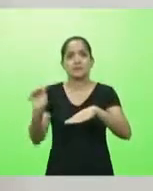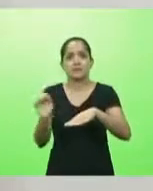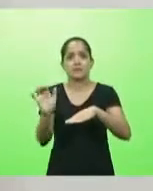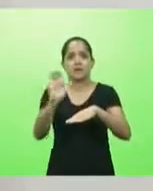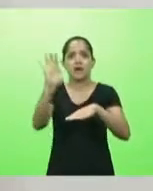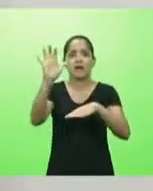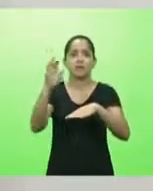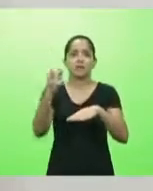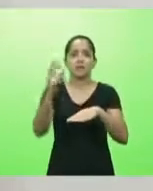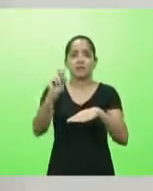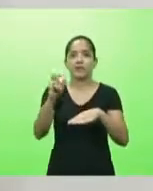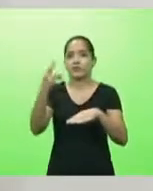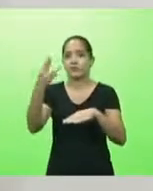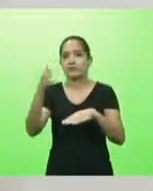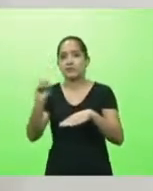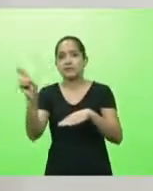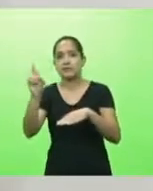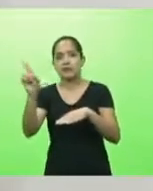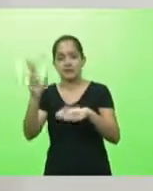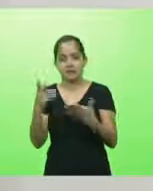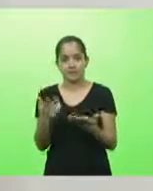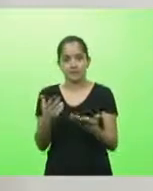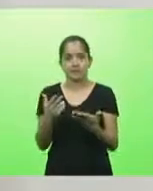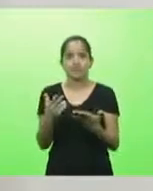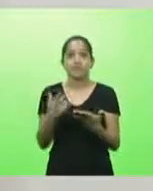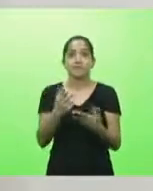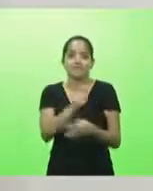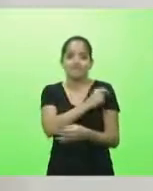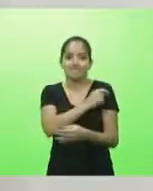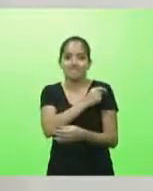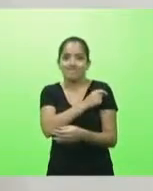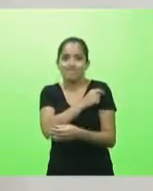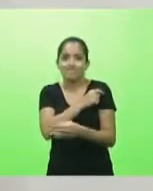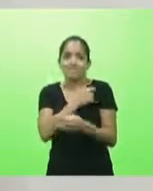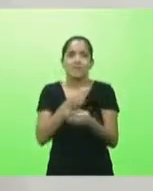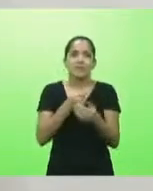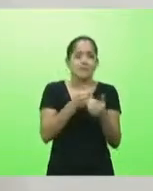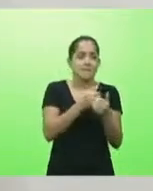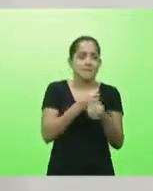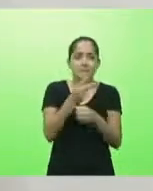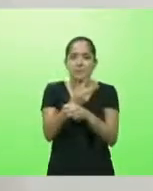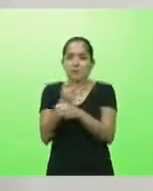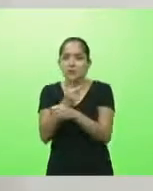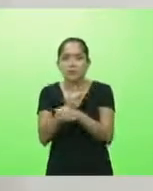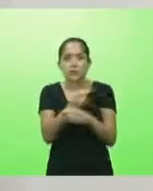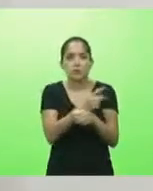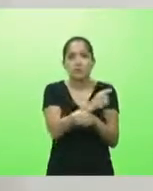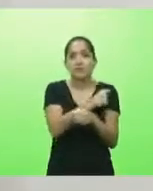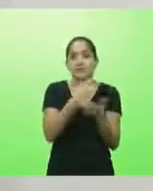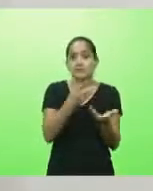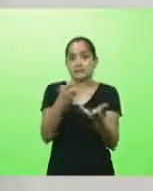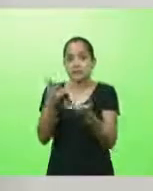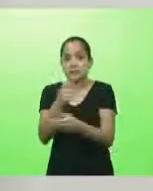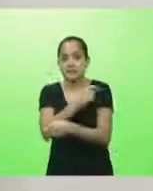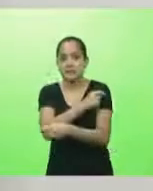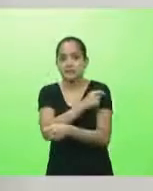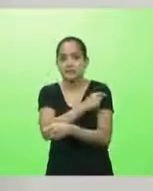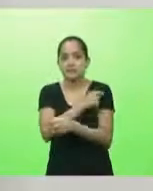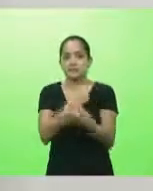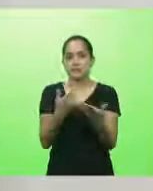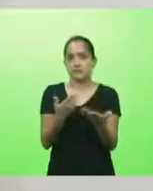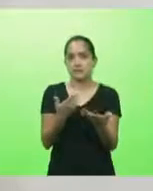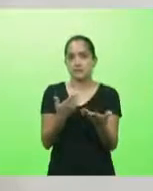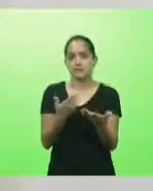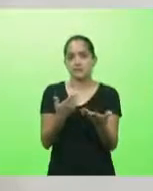jogo dele protegido. E todo mundo atrás da vacina tem atrapalhado as negociações do governo federal, que se não tivessem sido